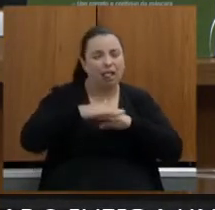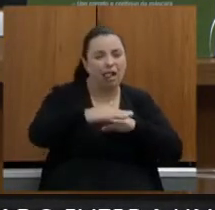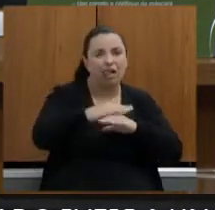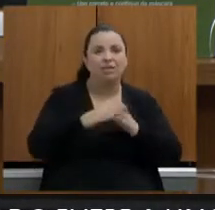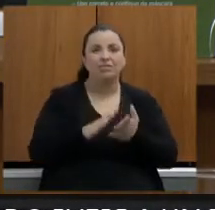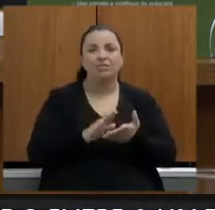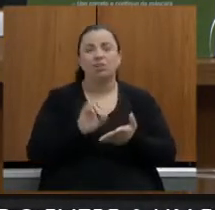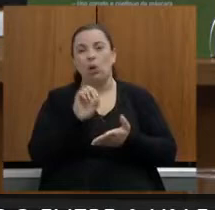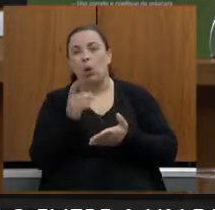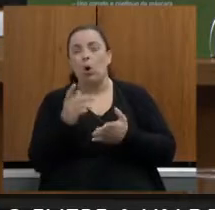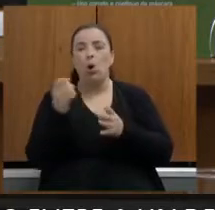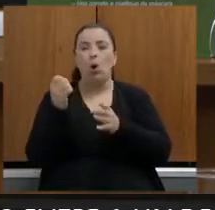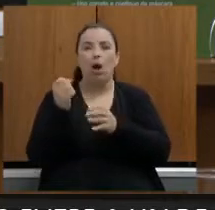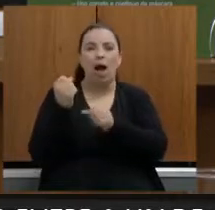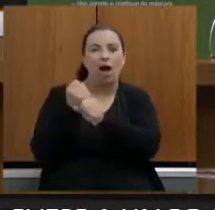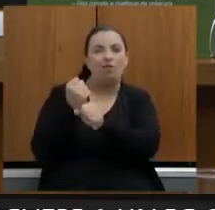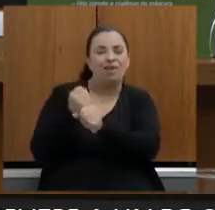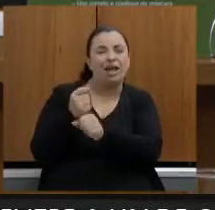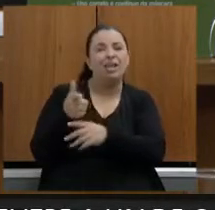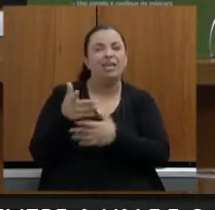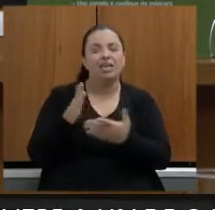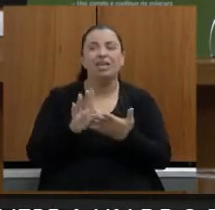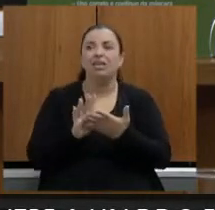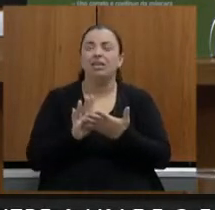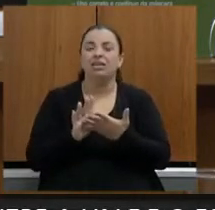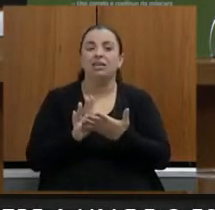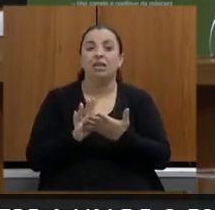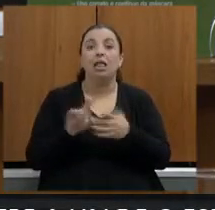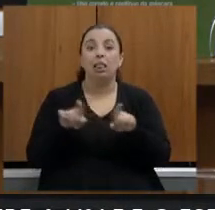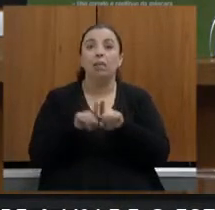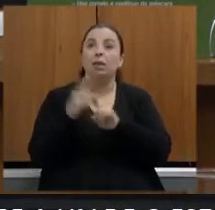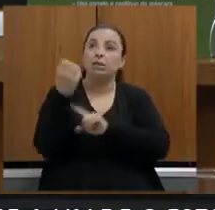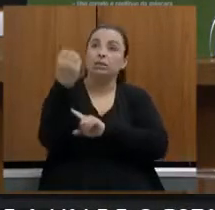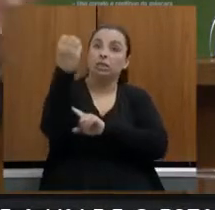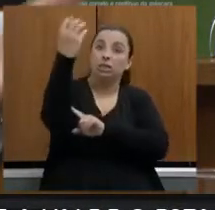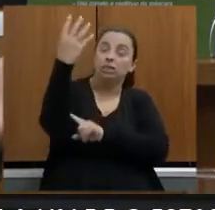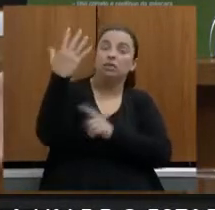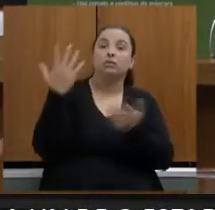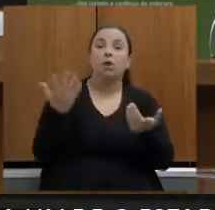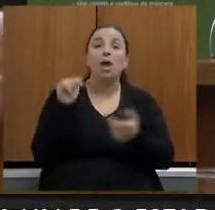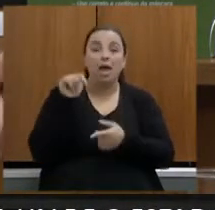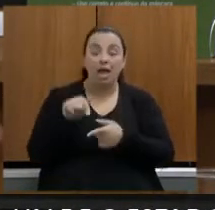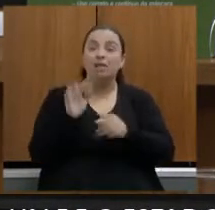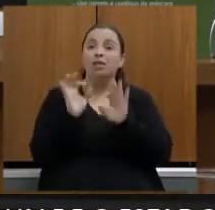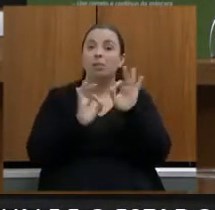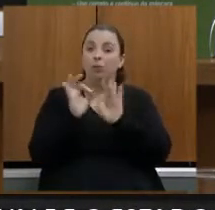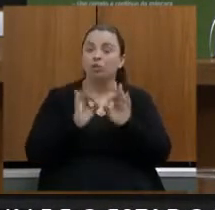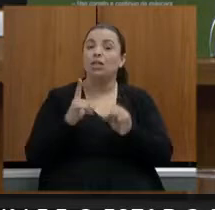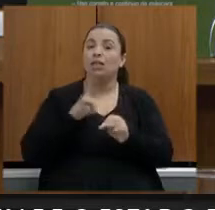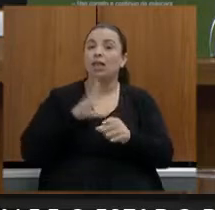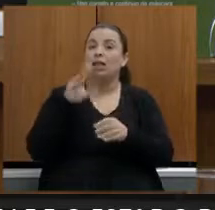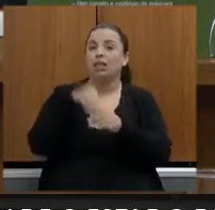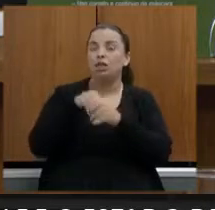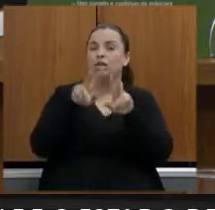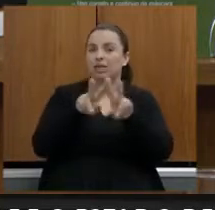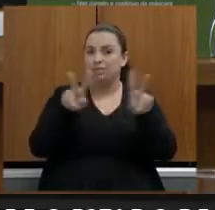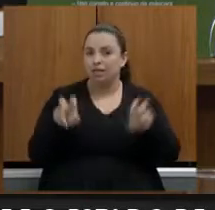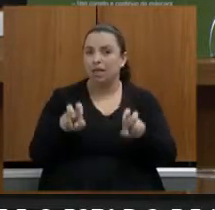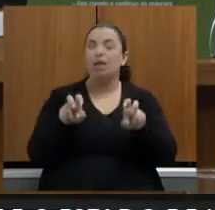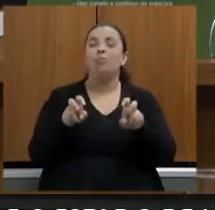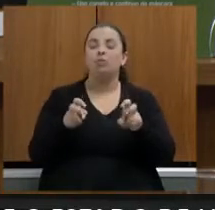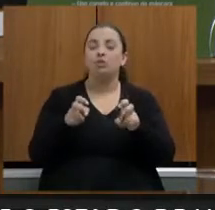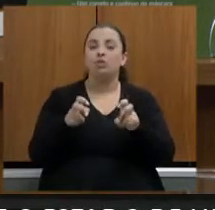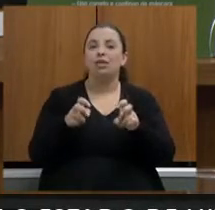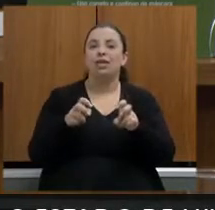e até sinalização são projetos também que repercutem nessa temática de